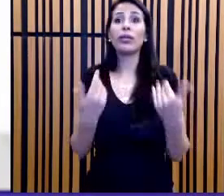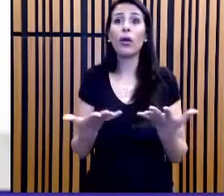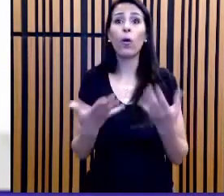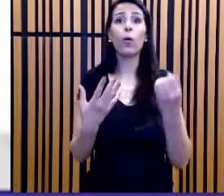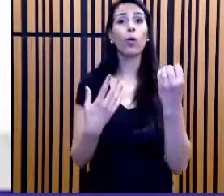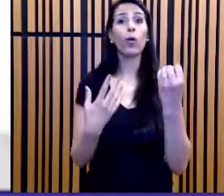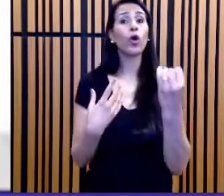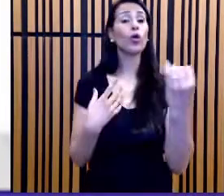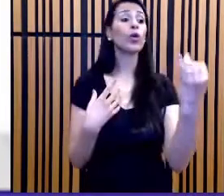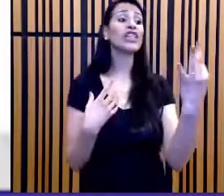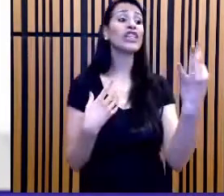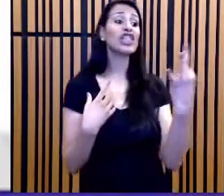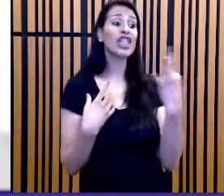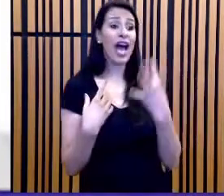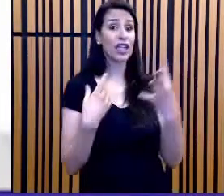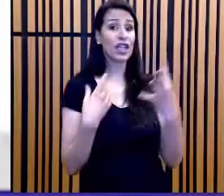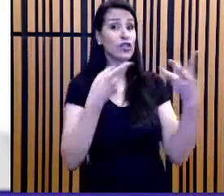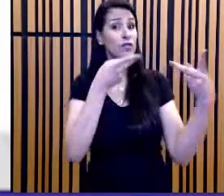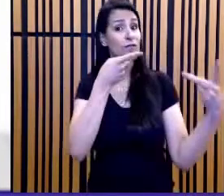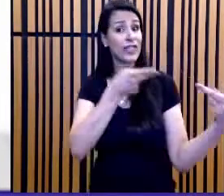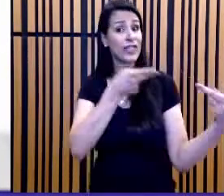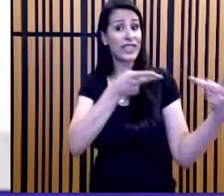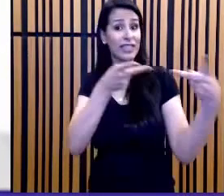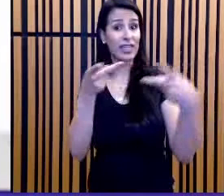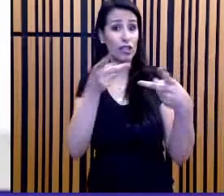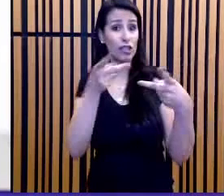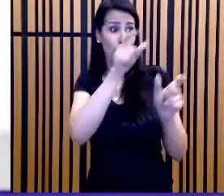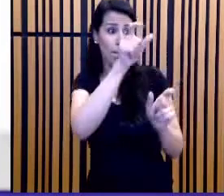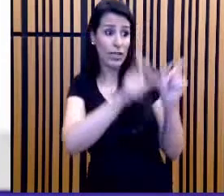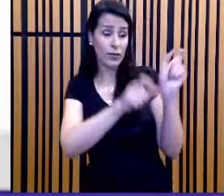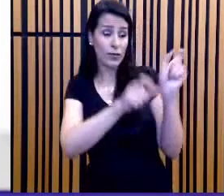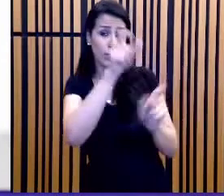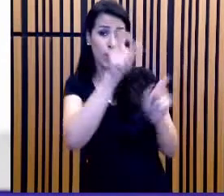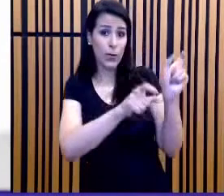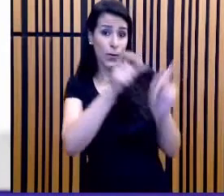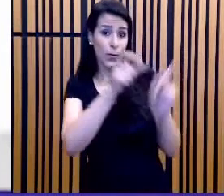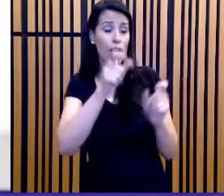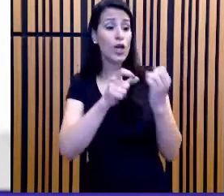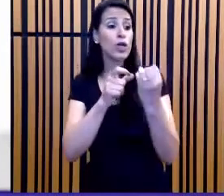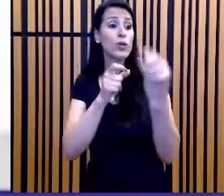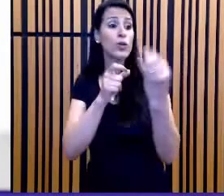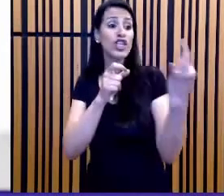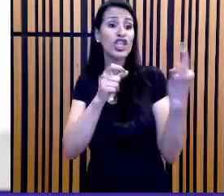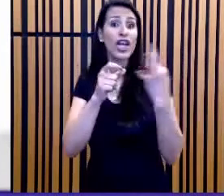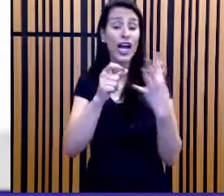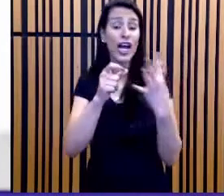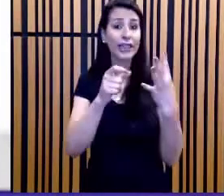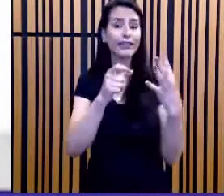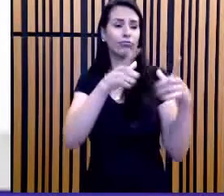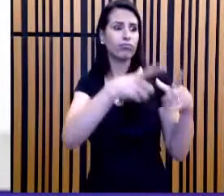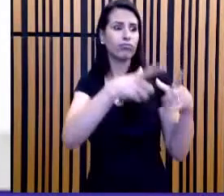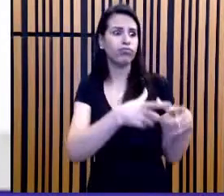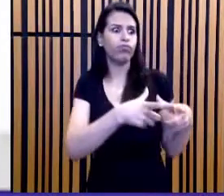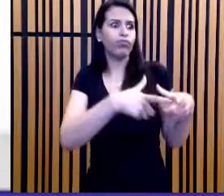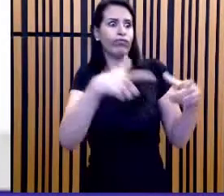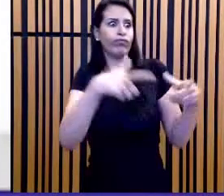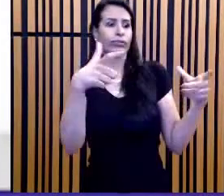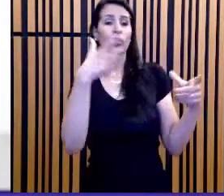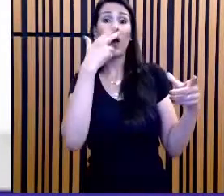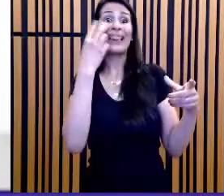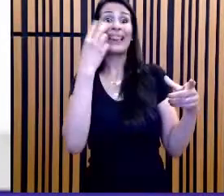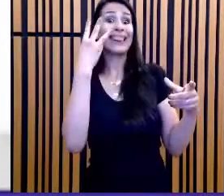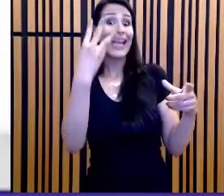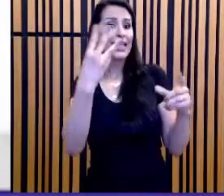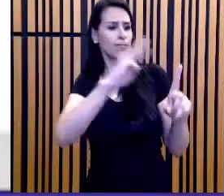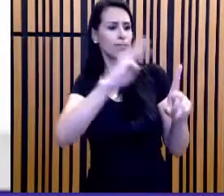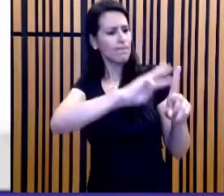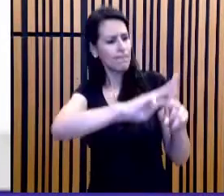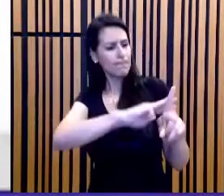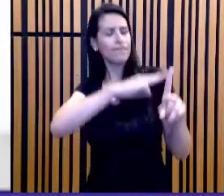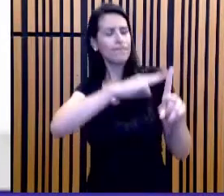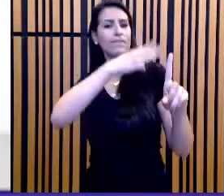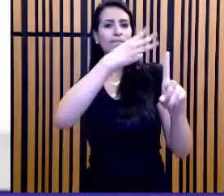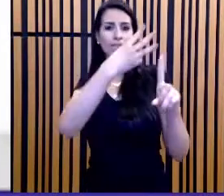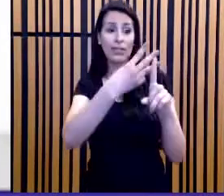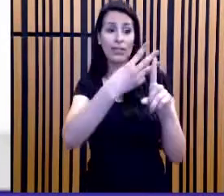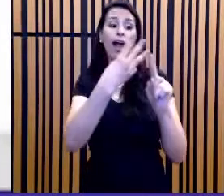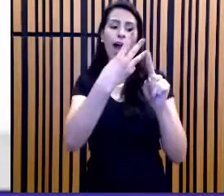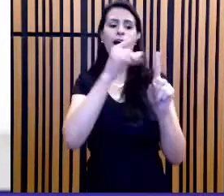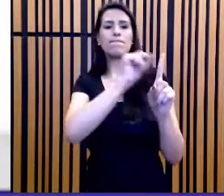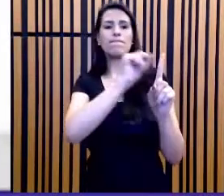informação potencialmente relevante, e triplicado é uma referência a um dado quantitativo importante.